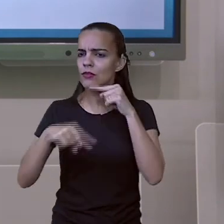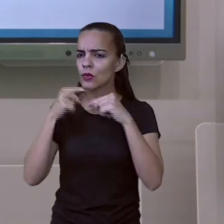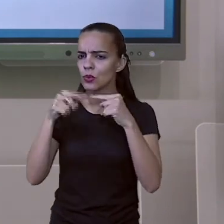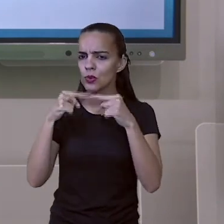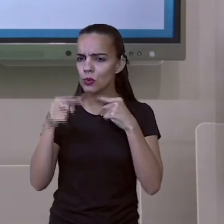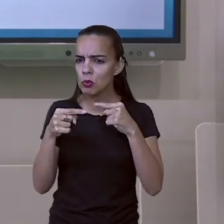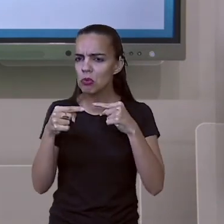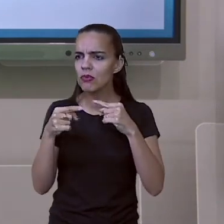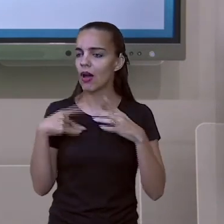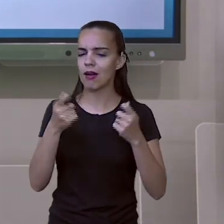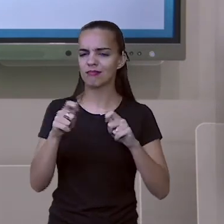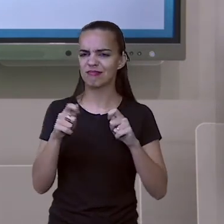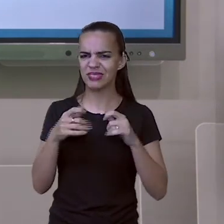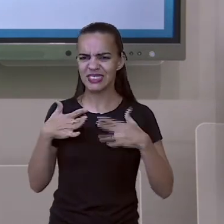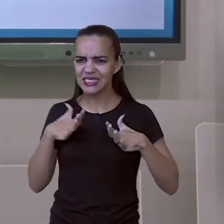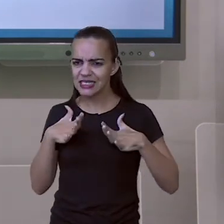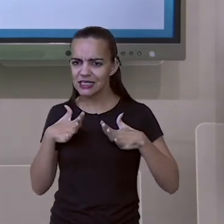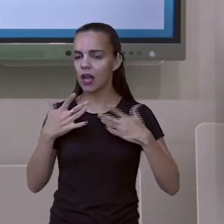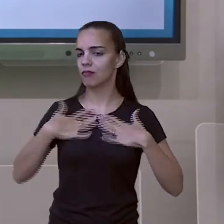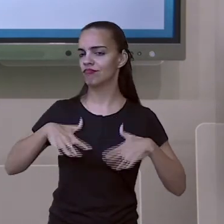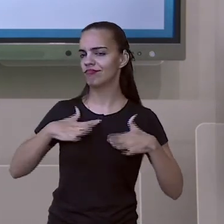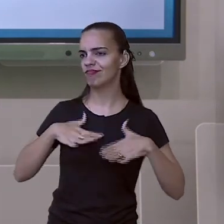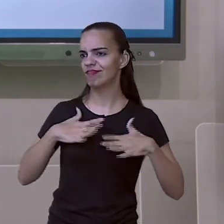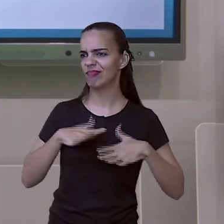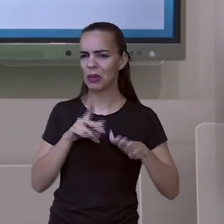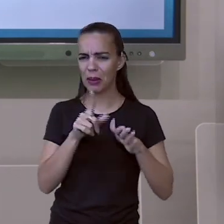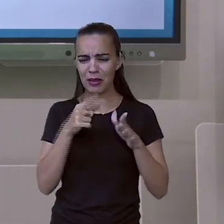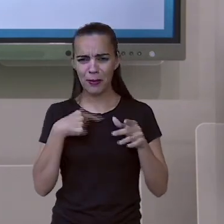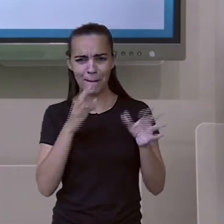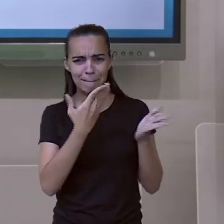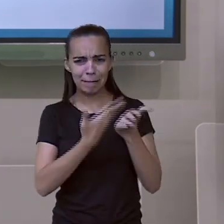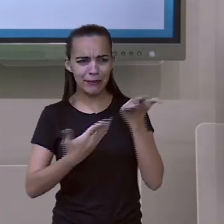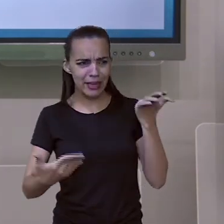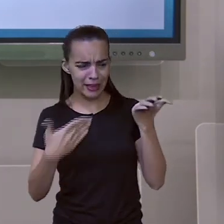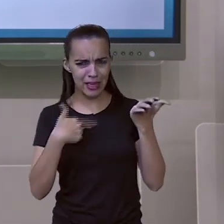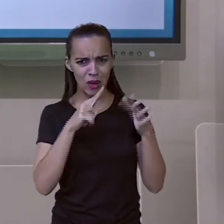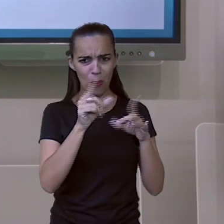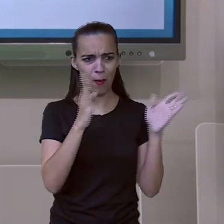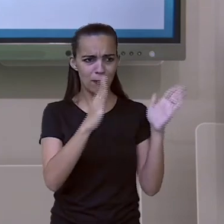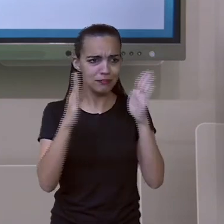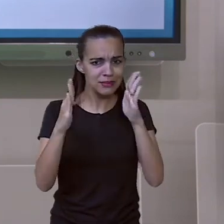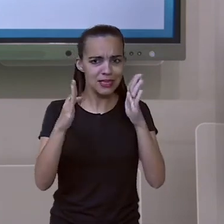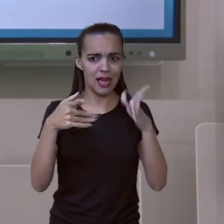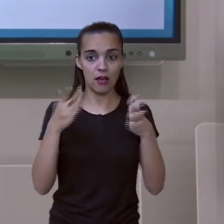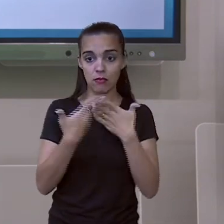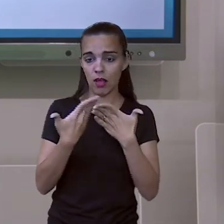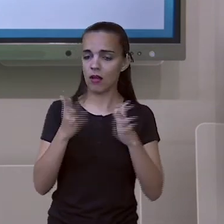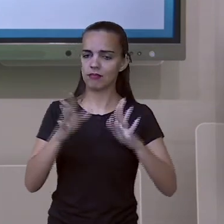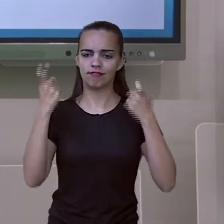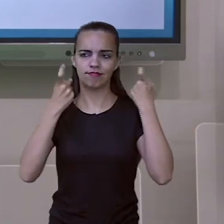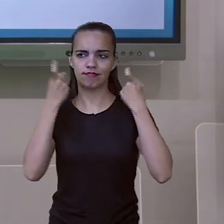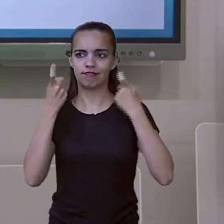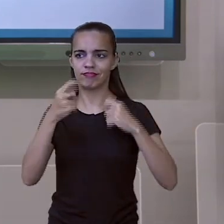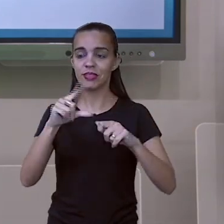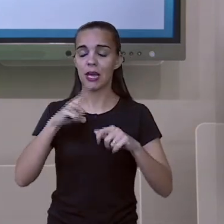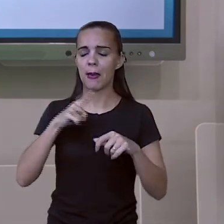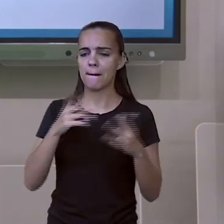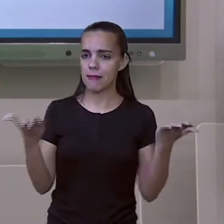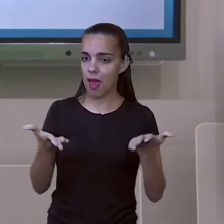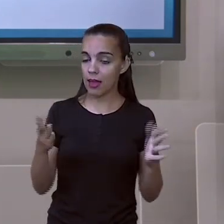dúvida, perdeu alguma parte da nossa aula, não se preocupe. Para essa e outras